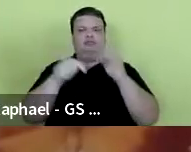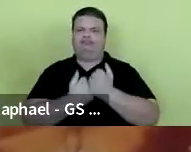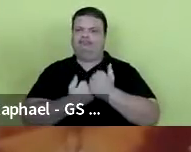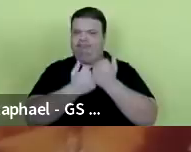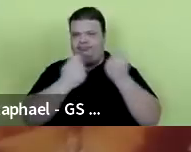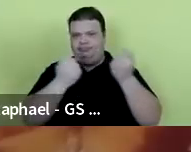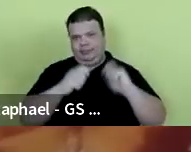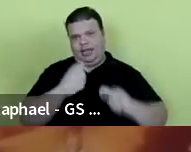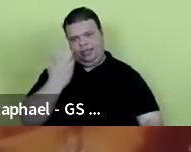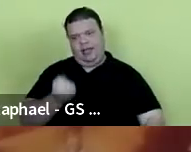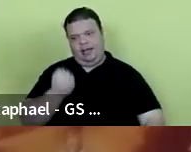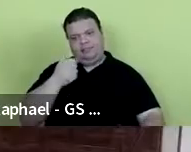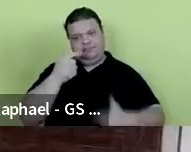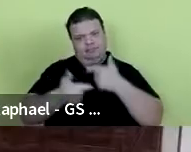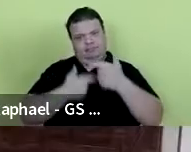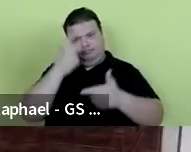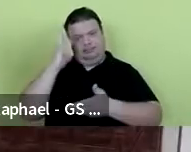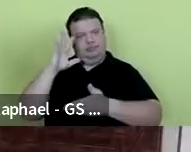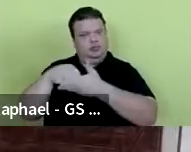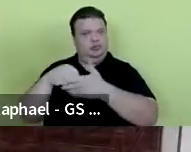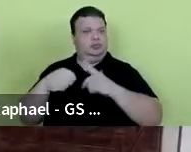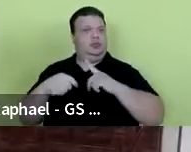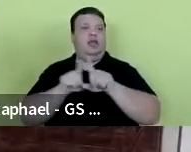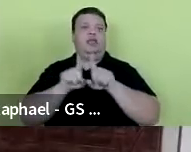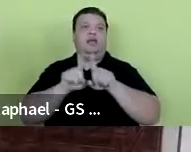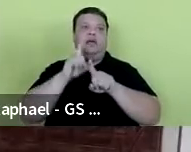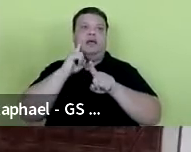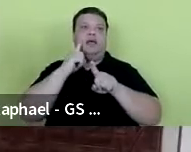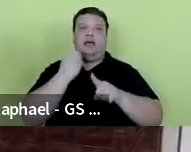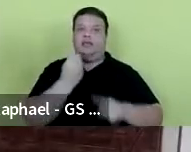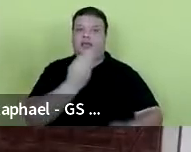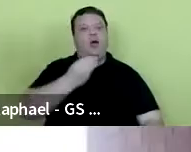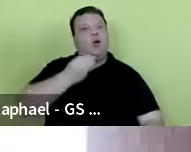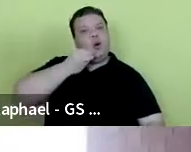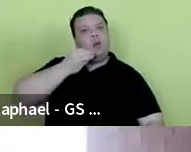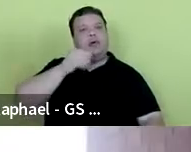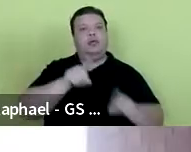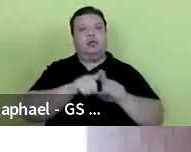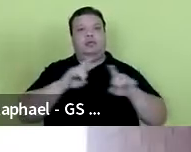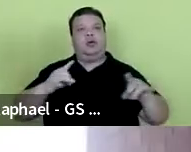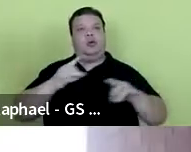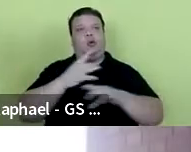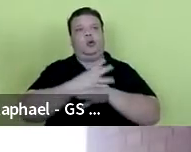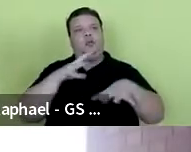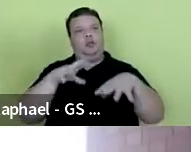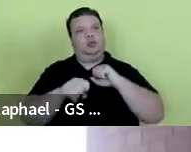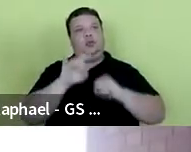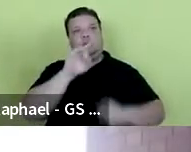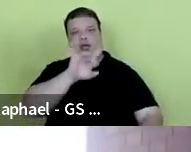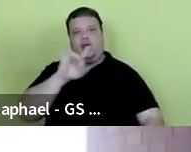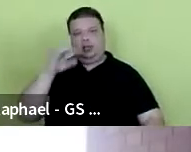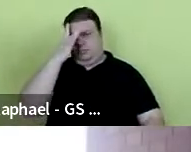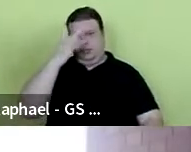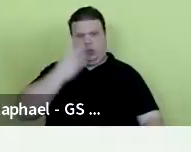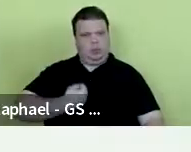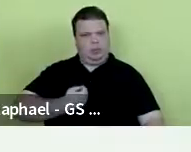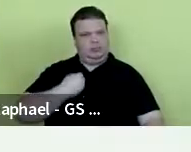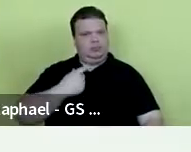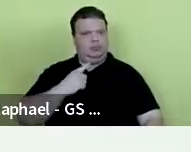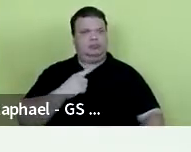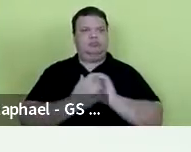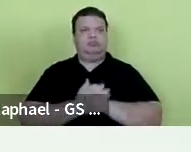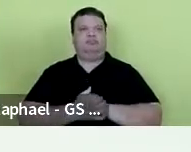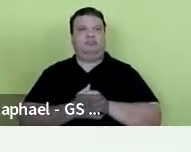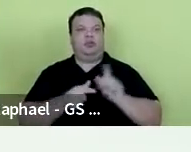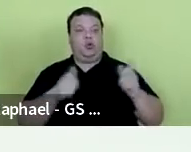bolsistas, trazendo oportunidades e uma formação completa para cada um dos participantes. O ambiente